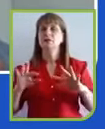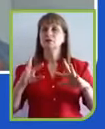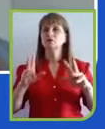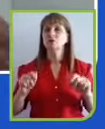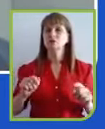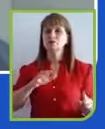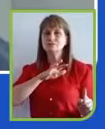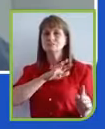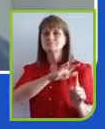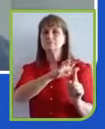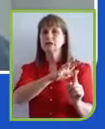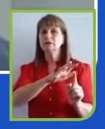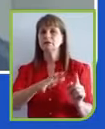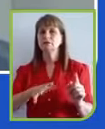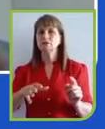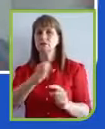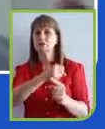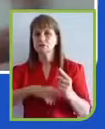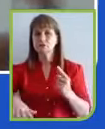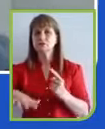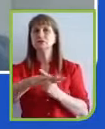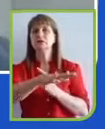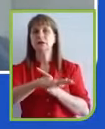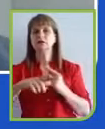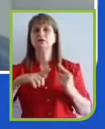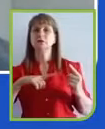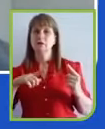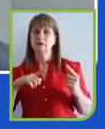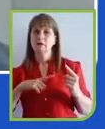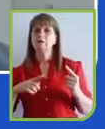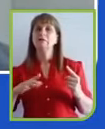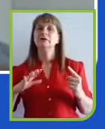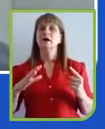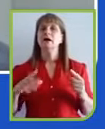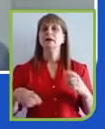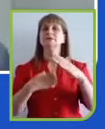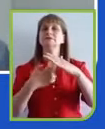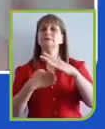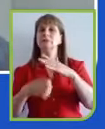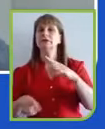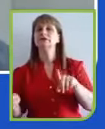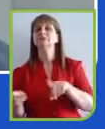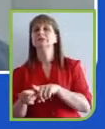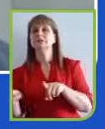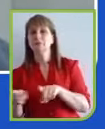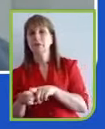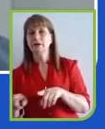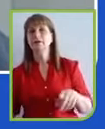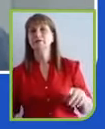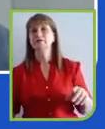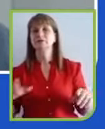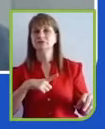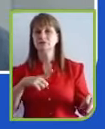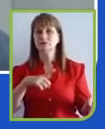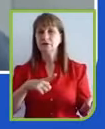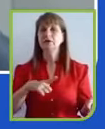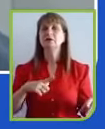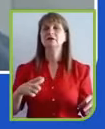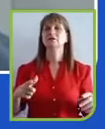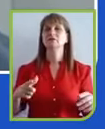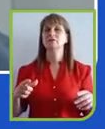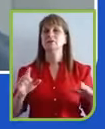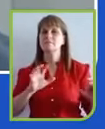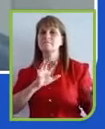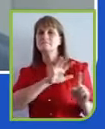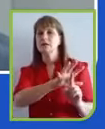provoca ou a empresa provoca, todos eles estão interrelacionados, como comentei anteriormente, a total interdependência nesse